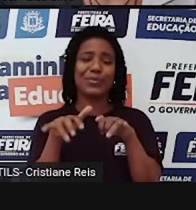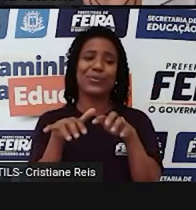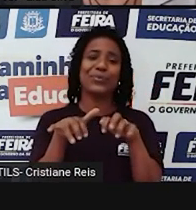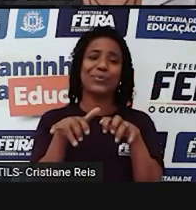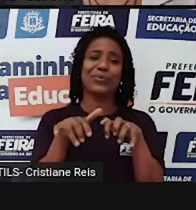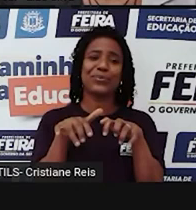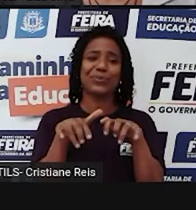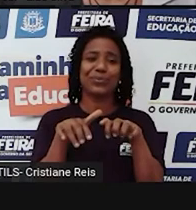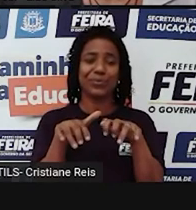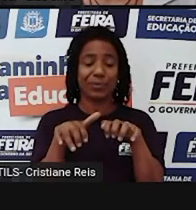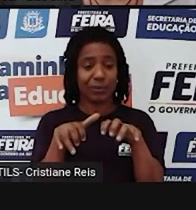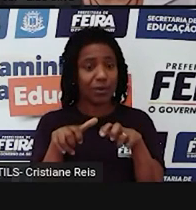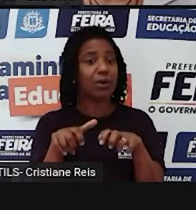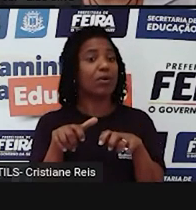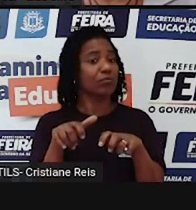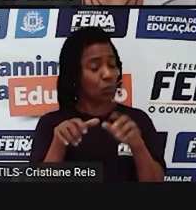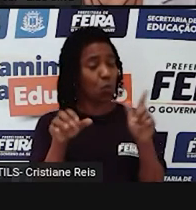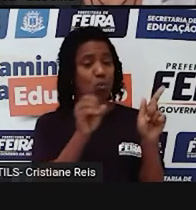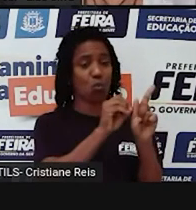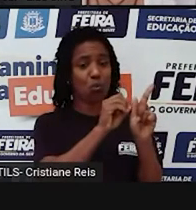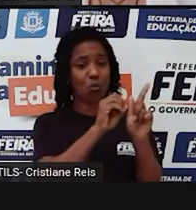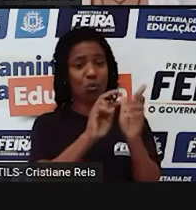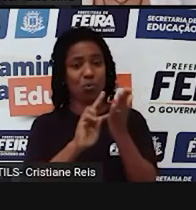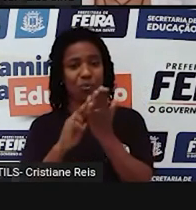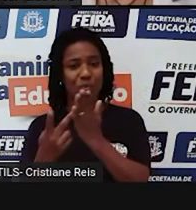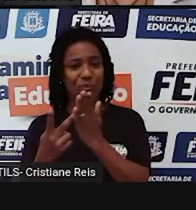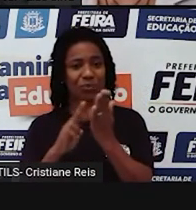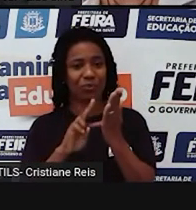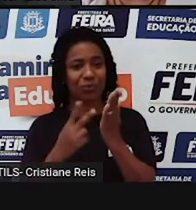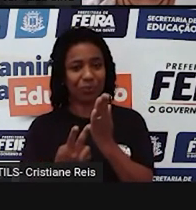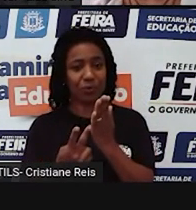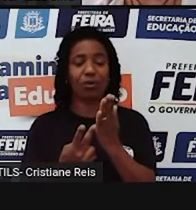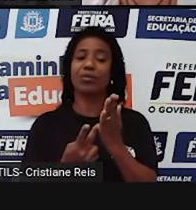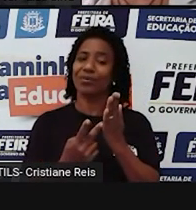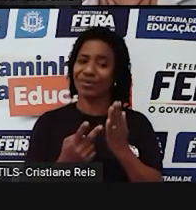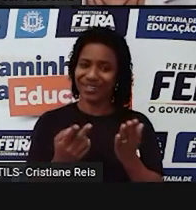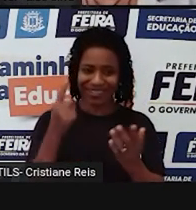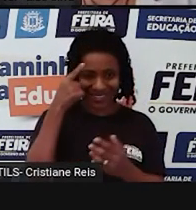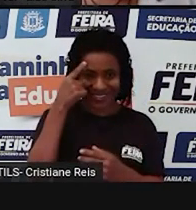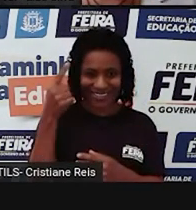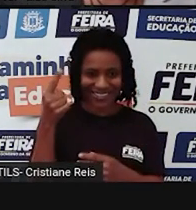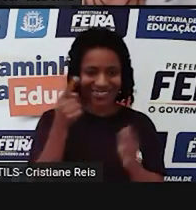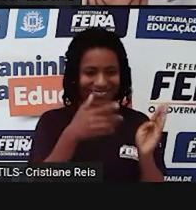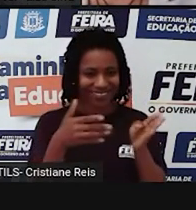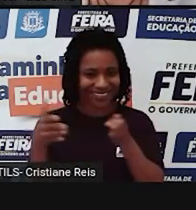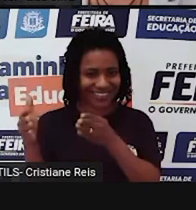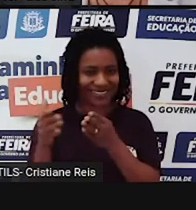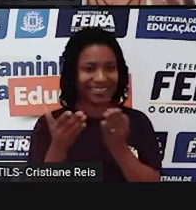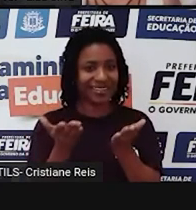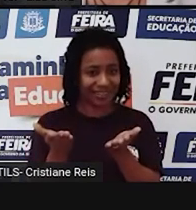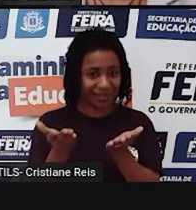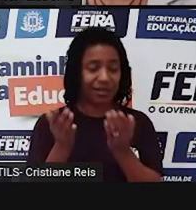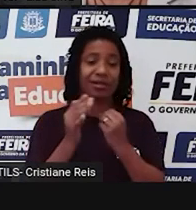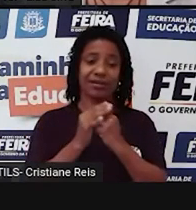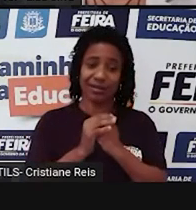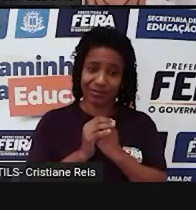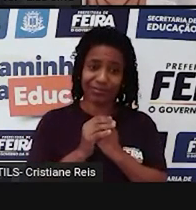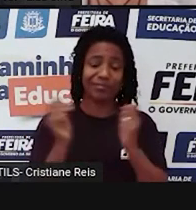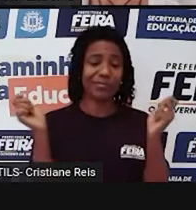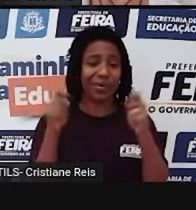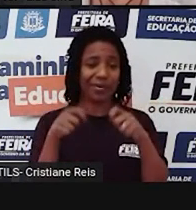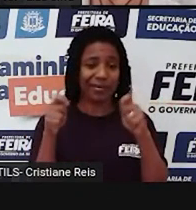Então o Google Tradutor que foi a ferramenta que nós utilizamos no início da aula ele também é uma